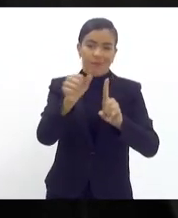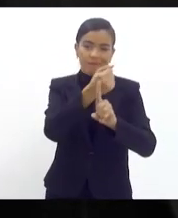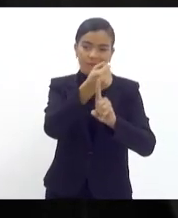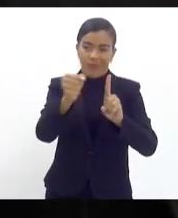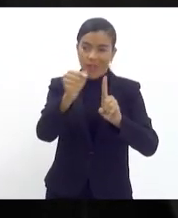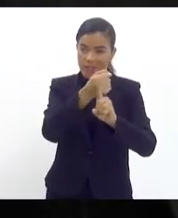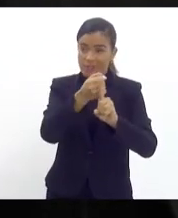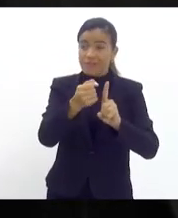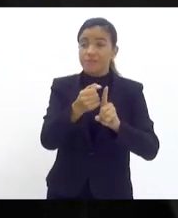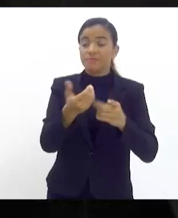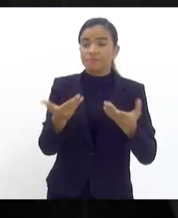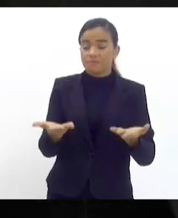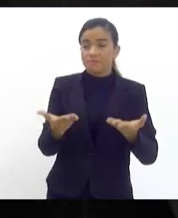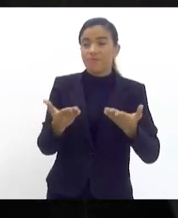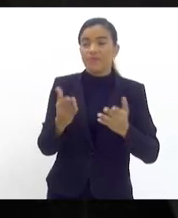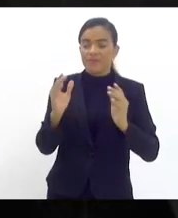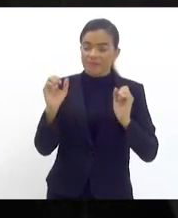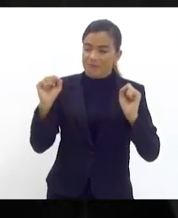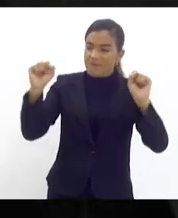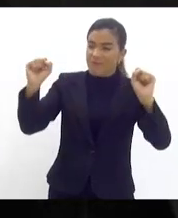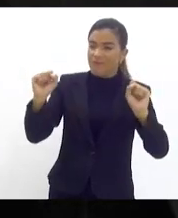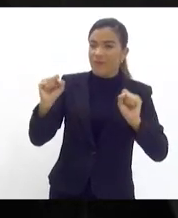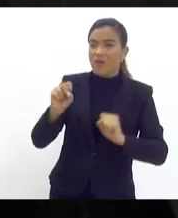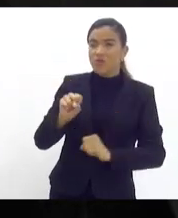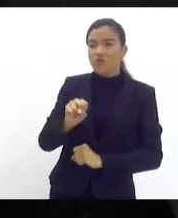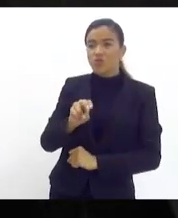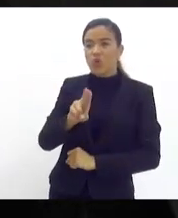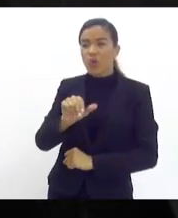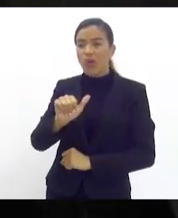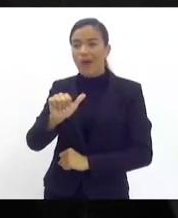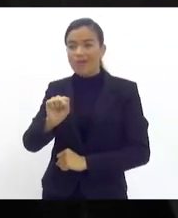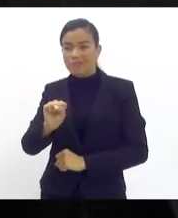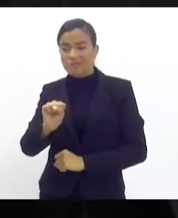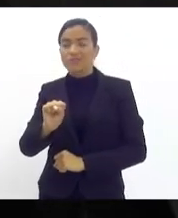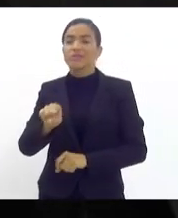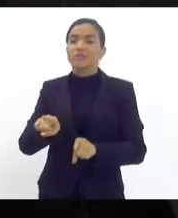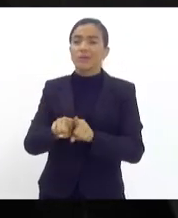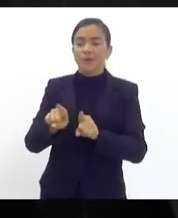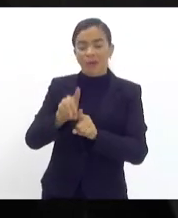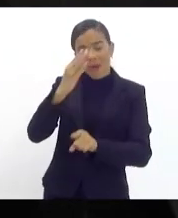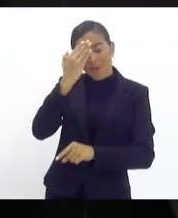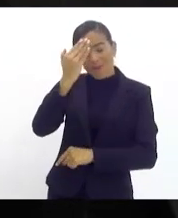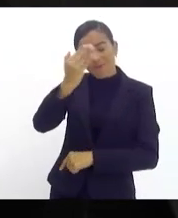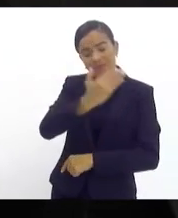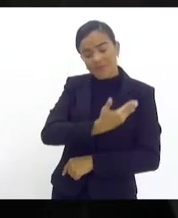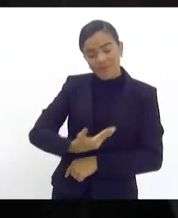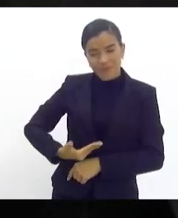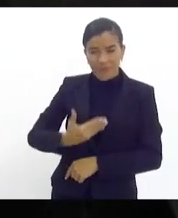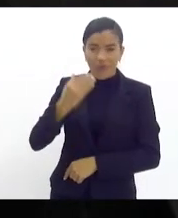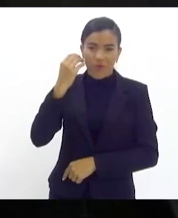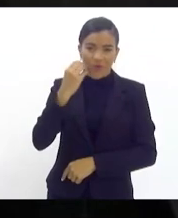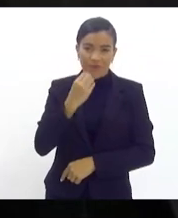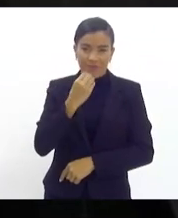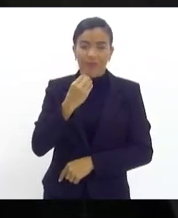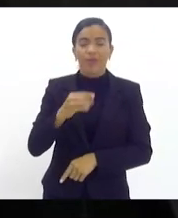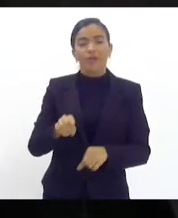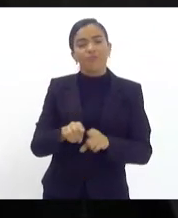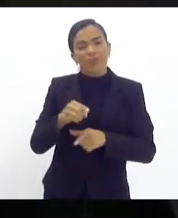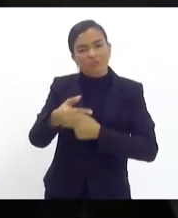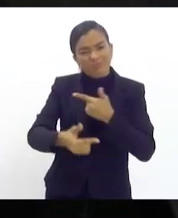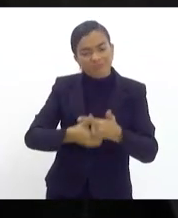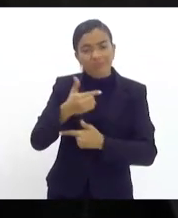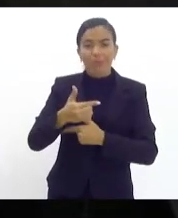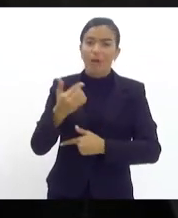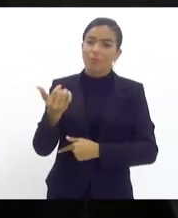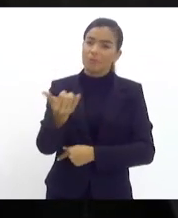violência então viva o SUAS obrigada governador porque foi um trabalho muito